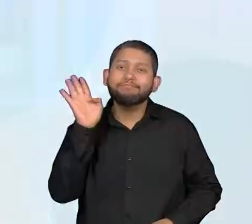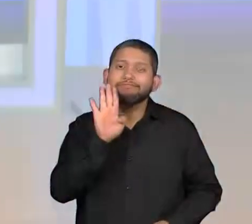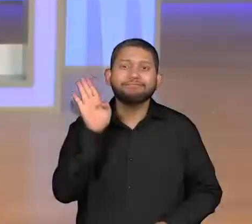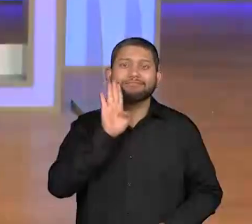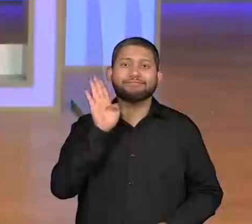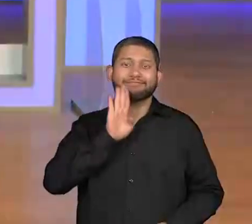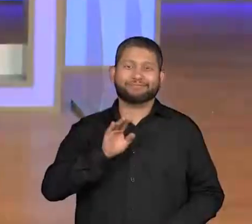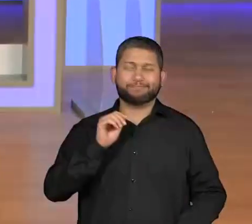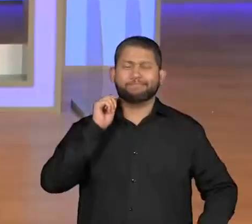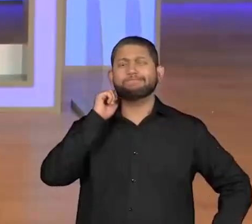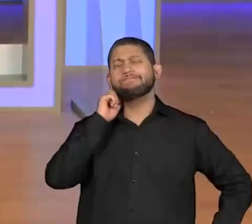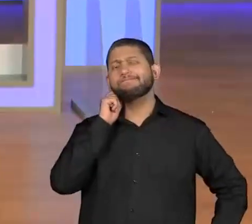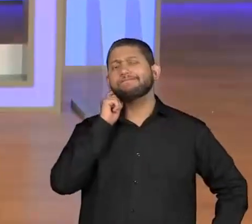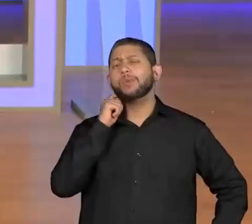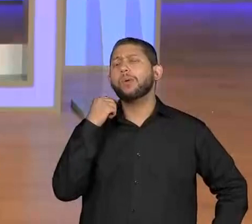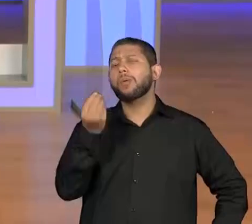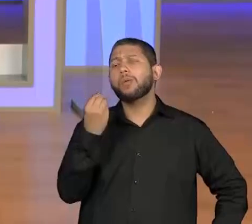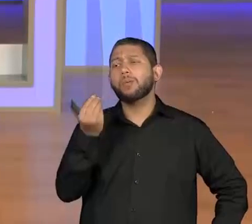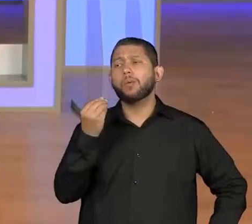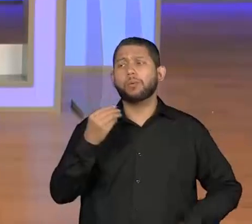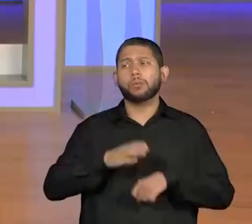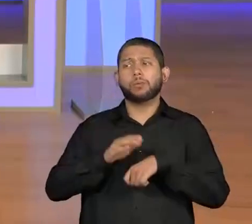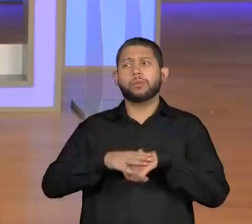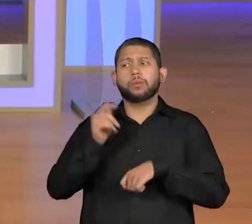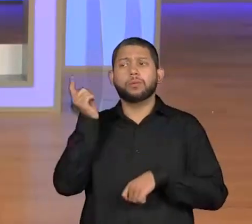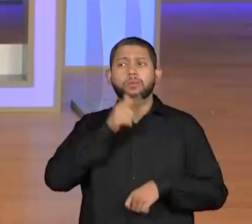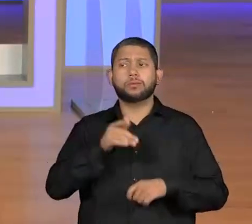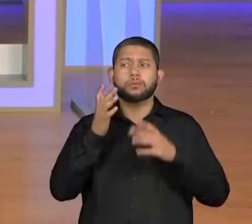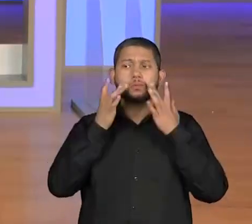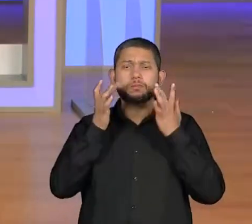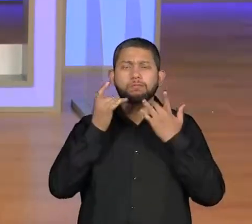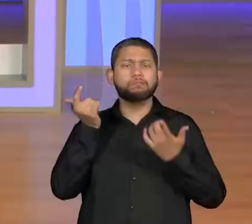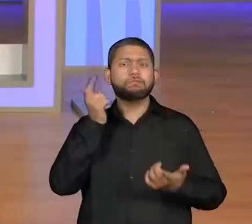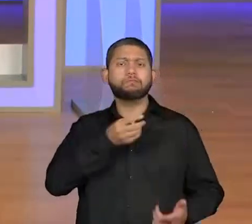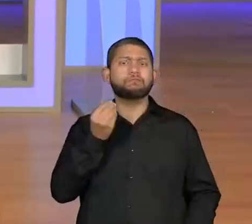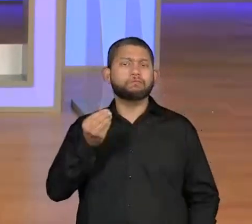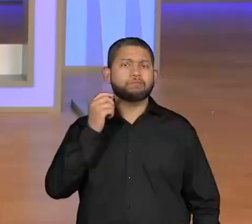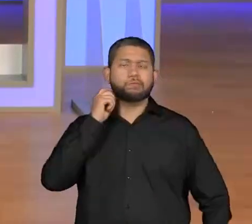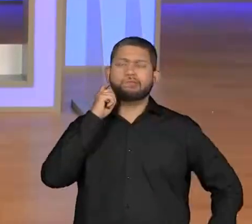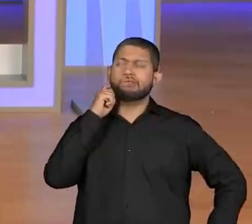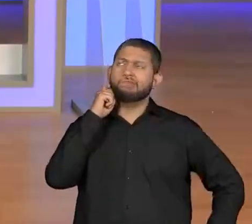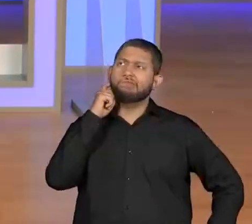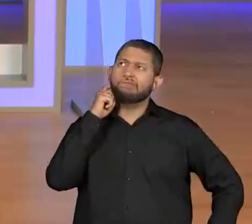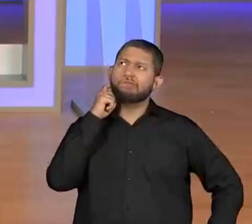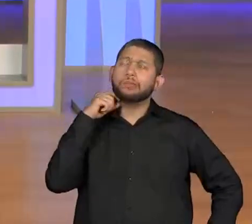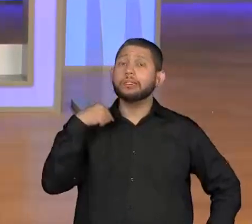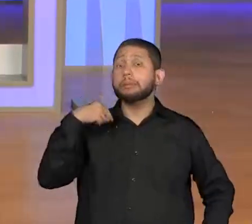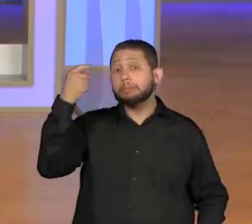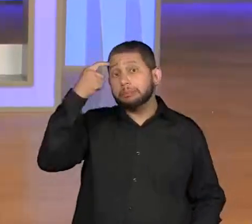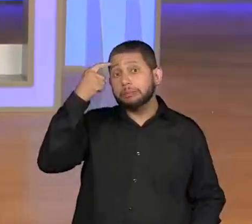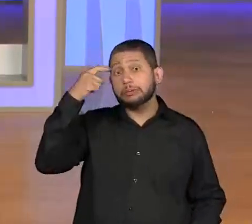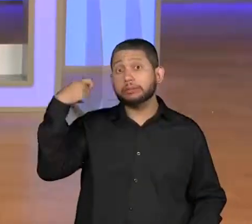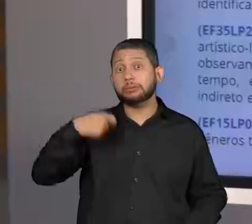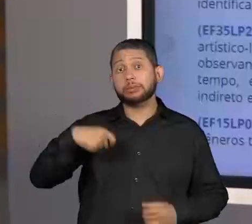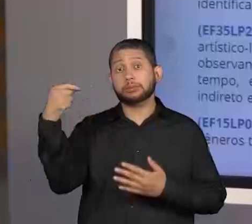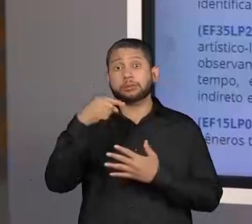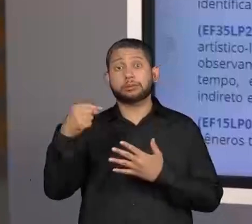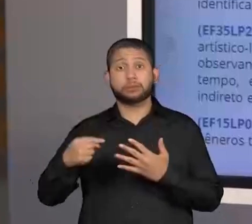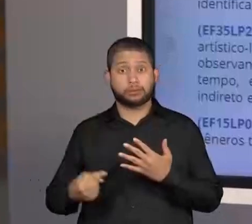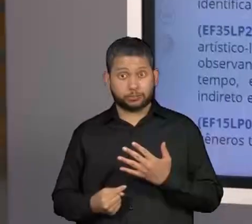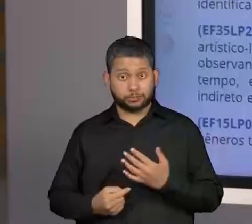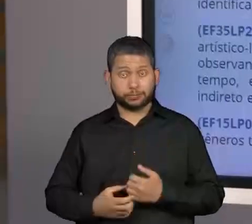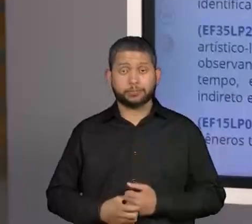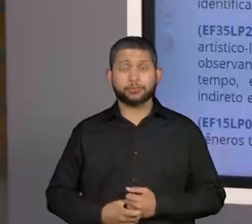Vamos fazer teatro. Para fazer teatro, gente precisa de algumas coisas, né, pessoal? Então,